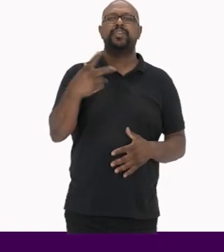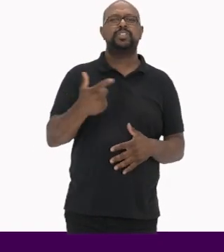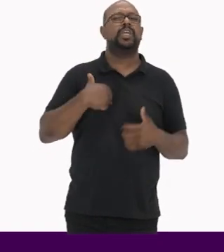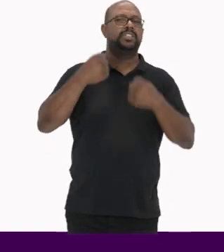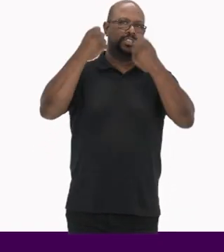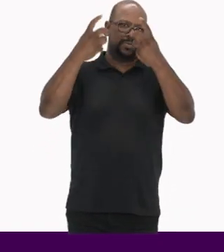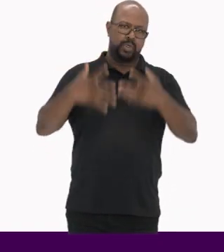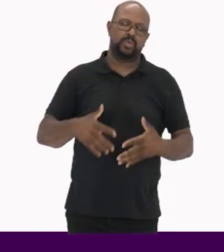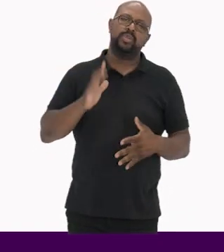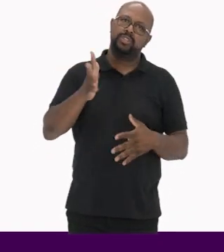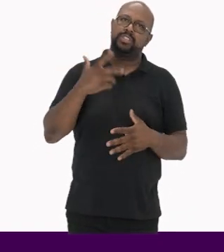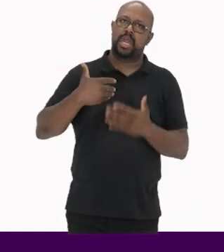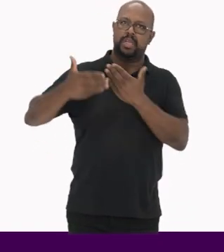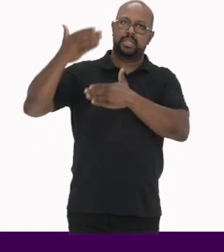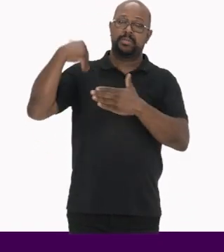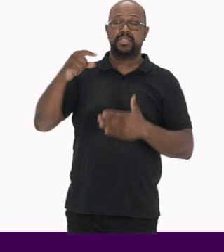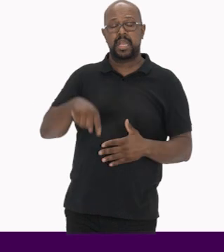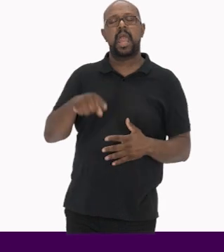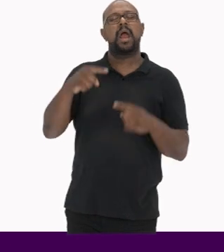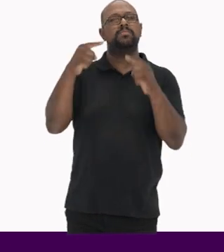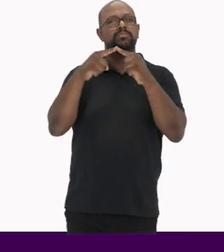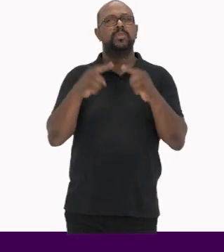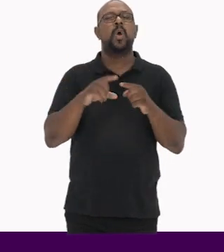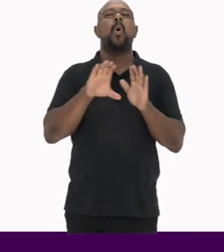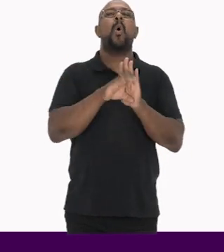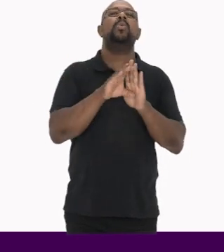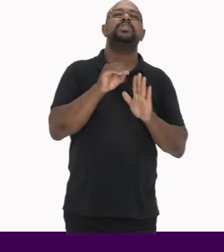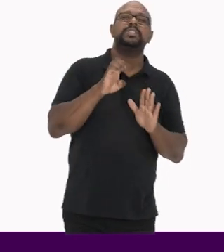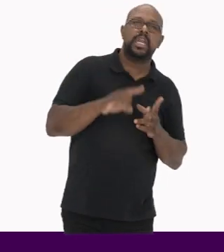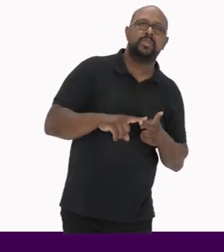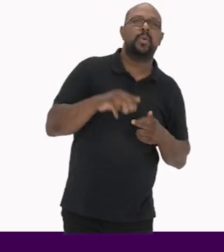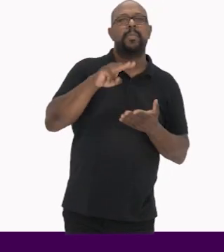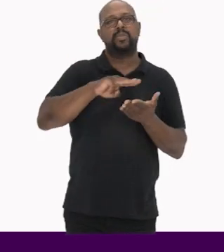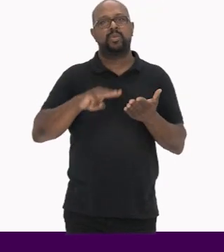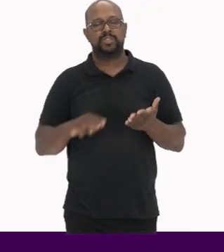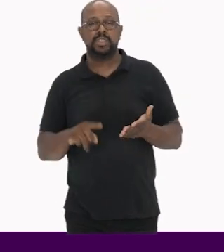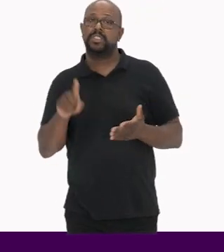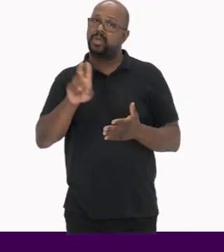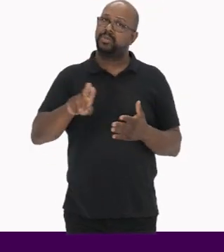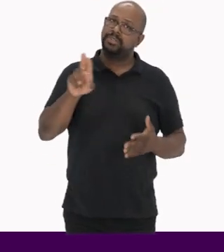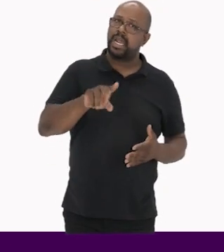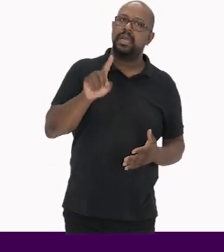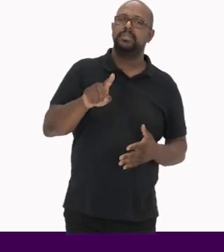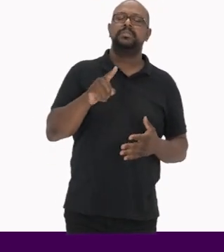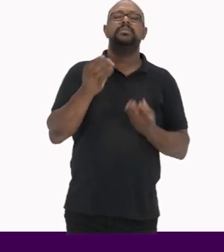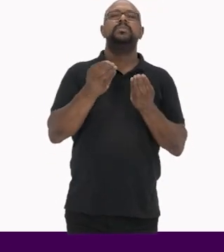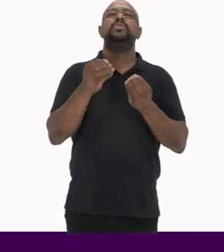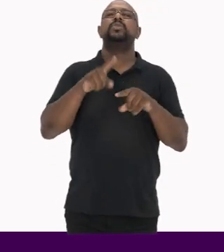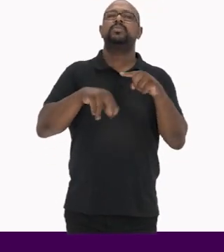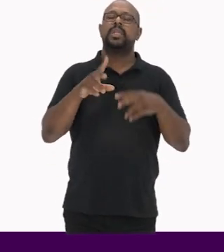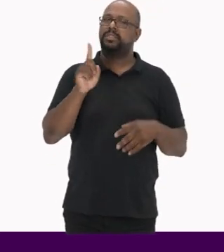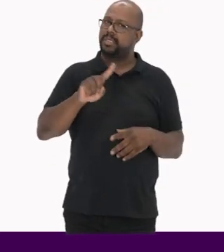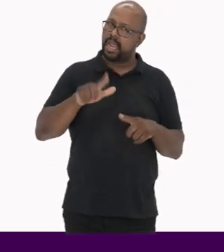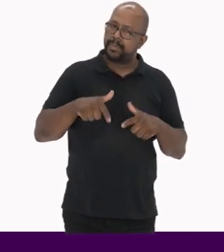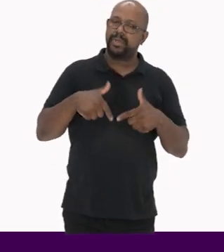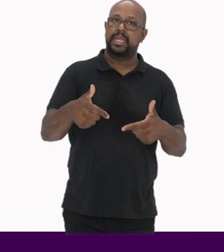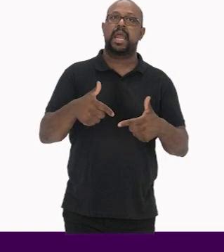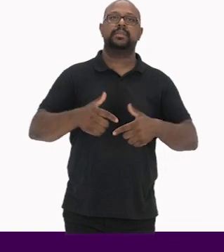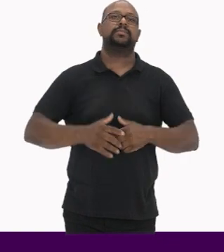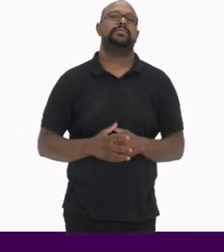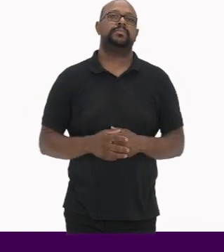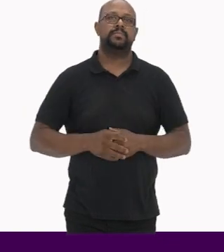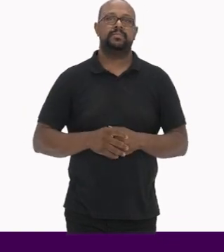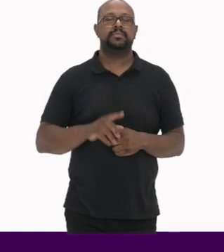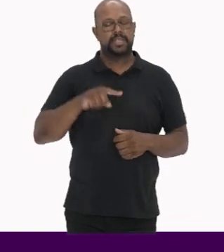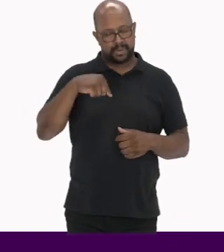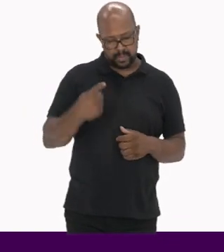fichas que a gente abordou anteriormente É um alinhamento dos conceitos, da metodologia a ser usada e dos instrumentos a serem aplicados